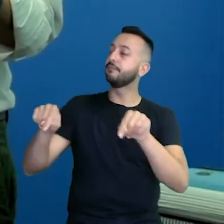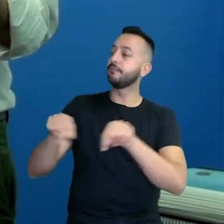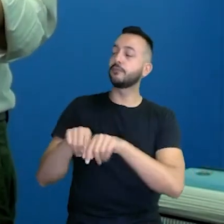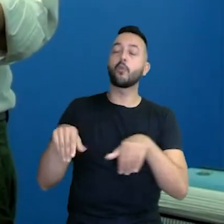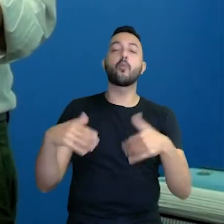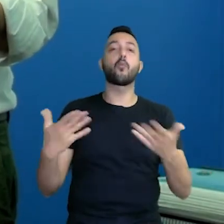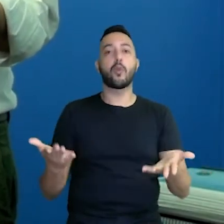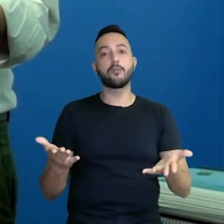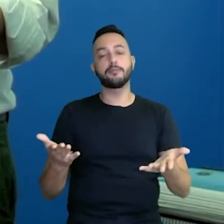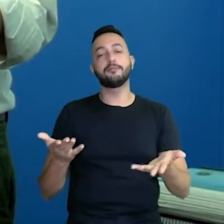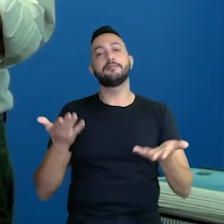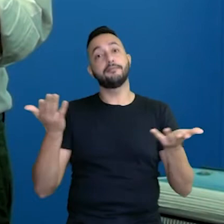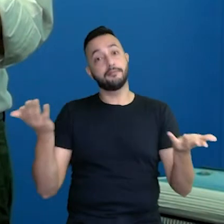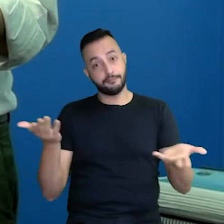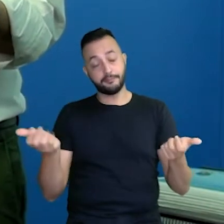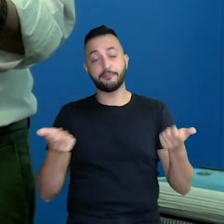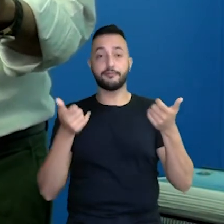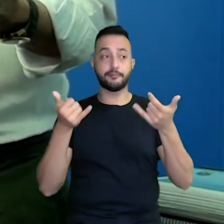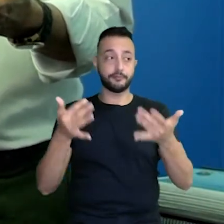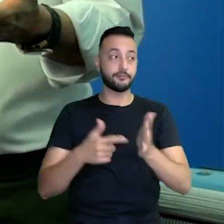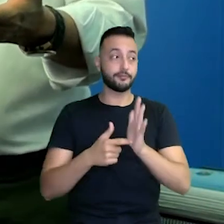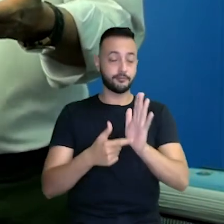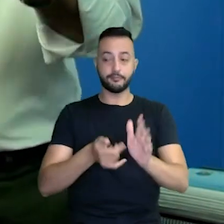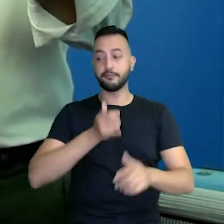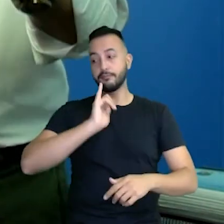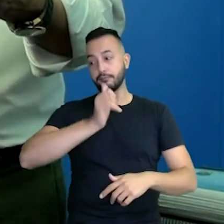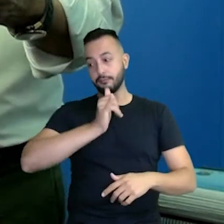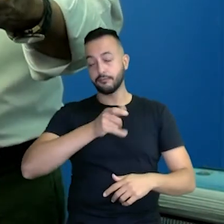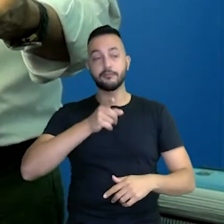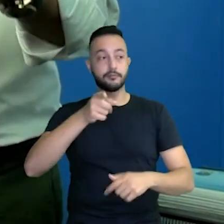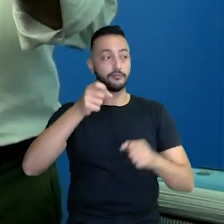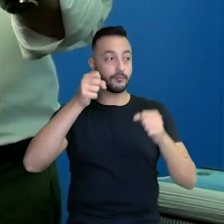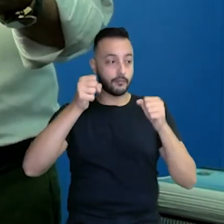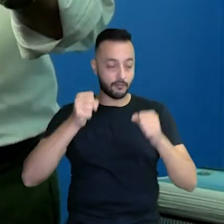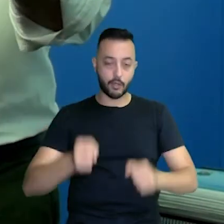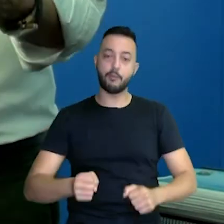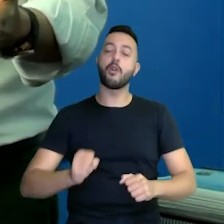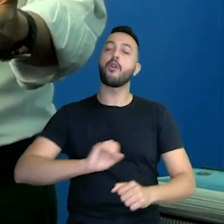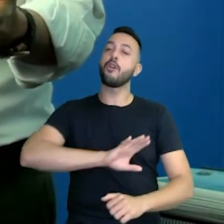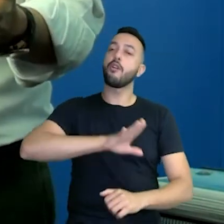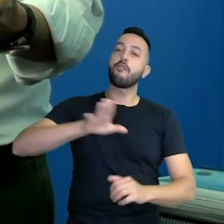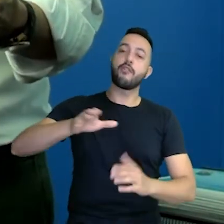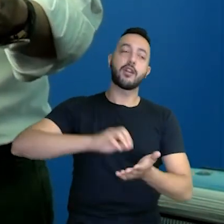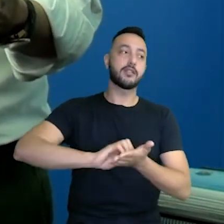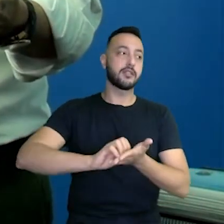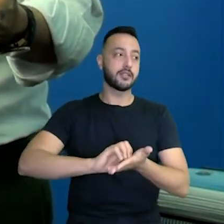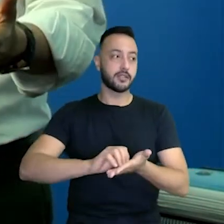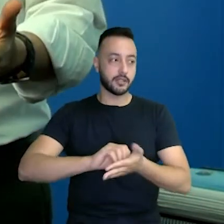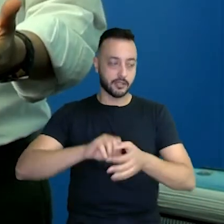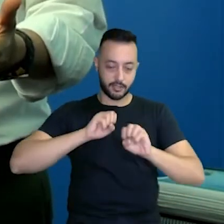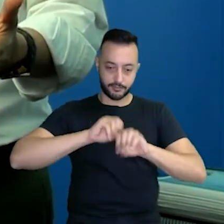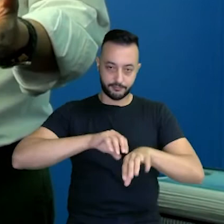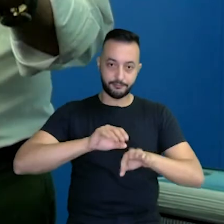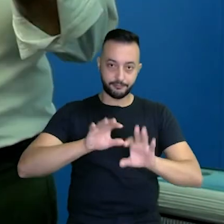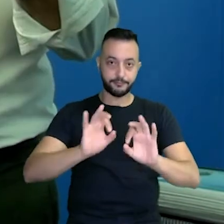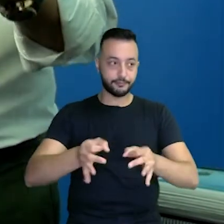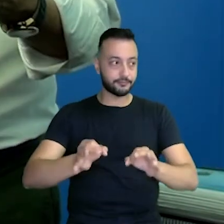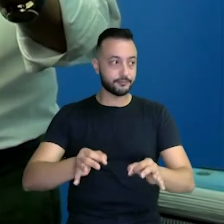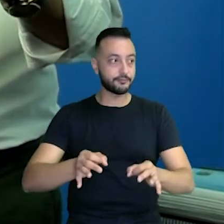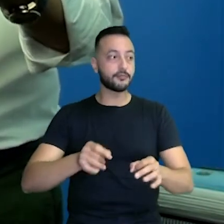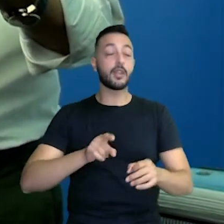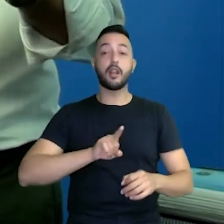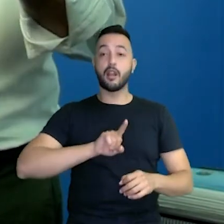a gente, estamos trazendo para vocês isso aí, essa informação, você pode se dirigir à Secretaria da Educação, tá certo,